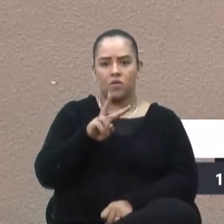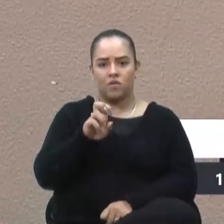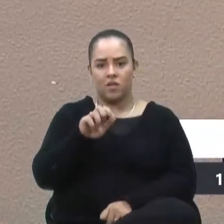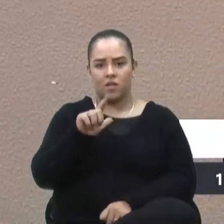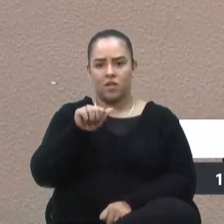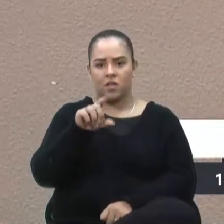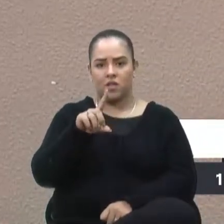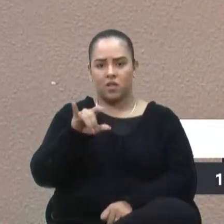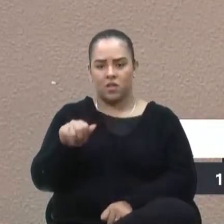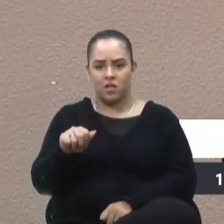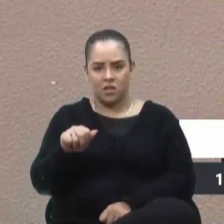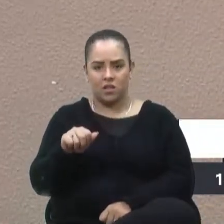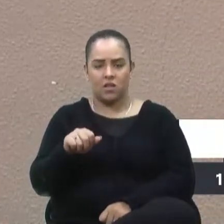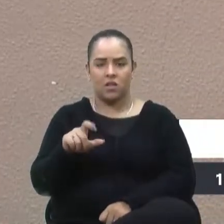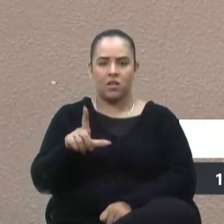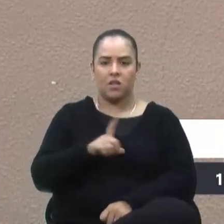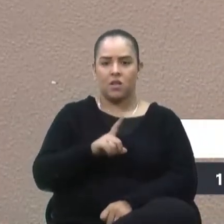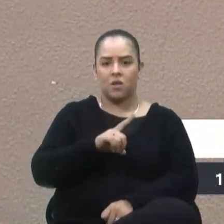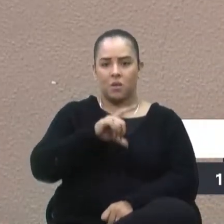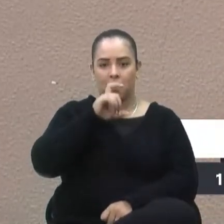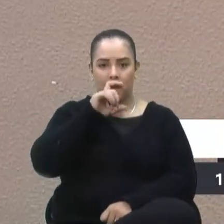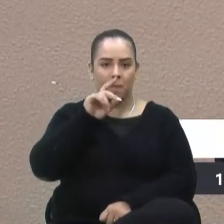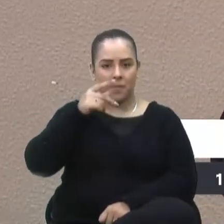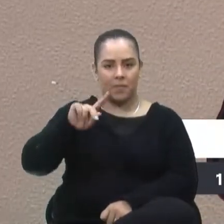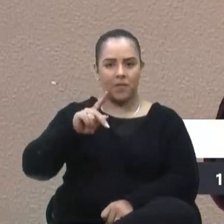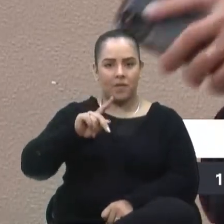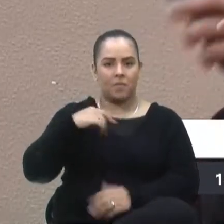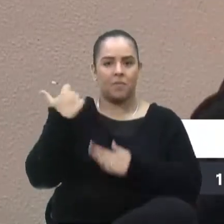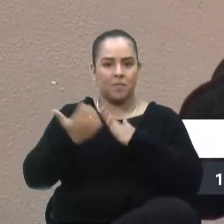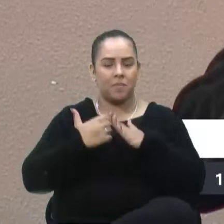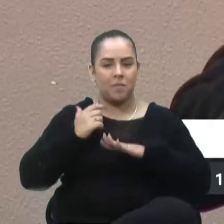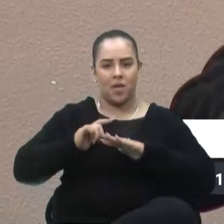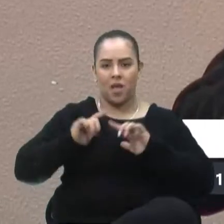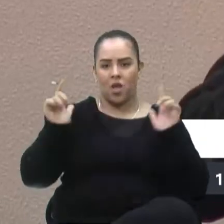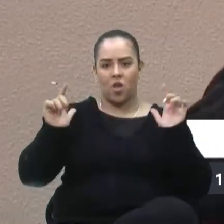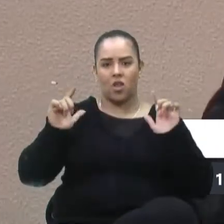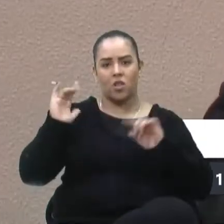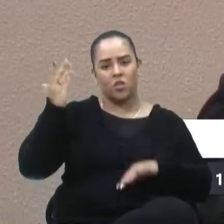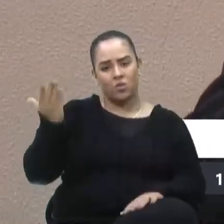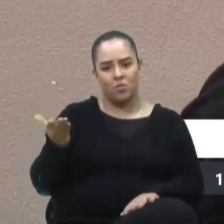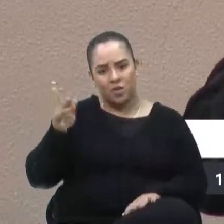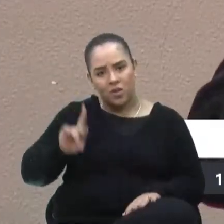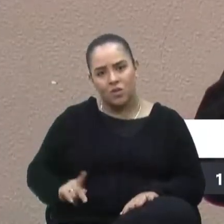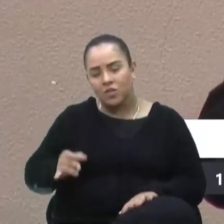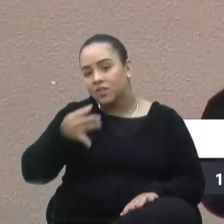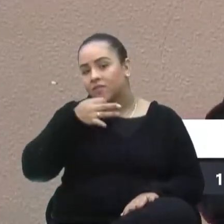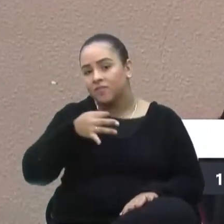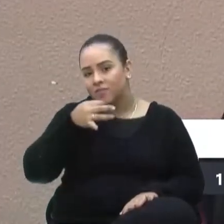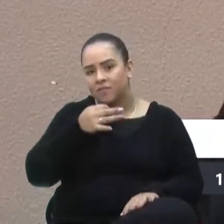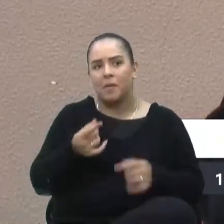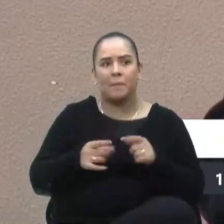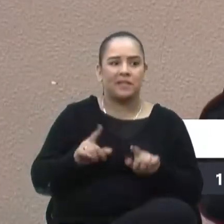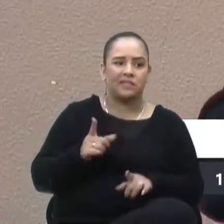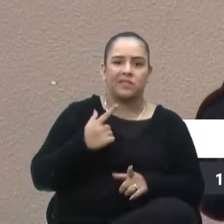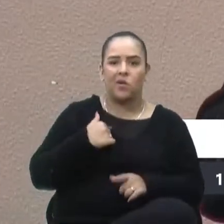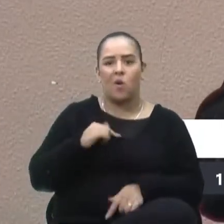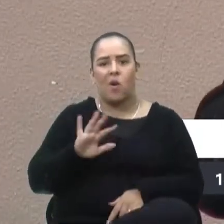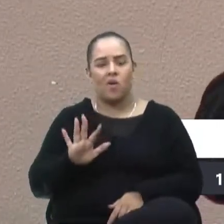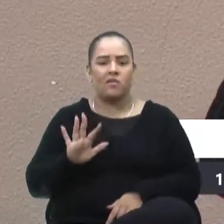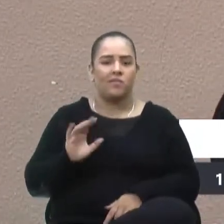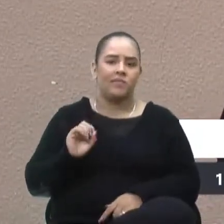pai, o teu pai, que seria o empresário maior, e tu, como cidadão Caxias, pá, ele, pá, mas não gosta, tá,